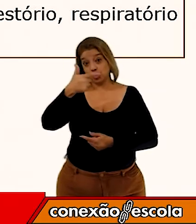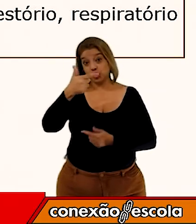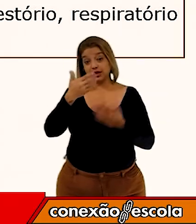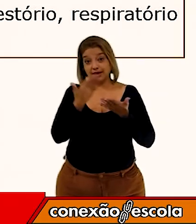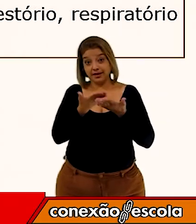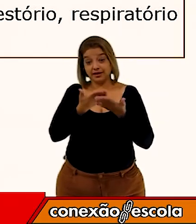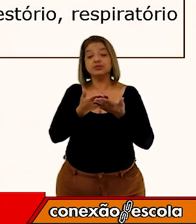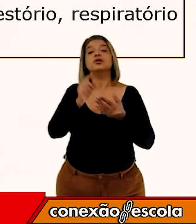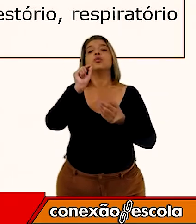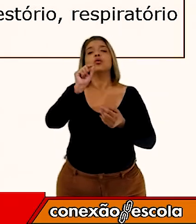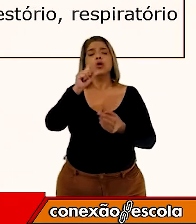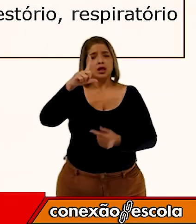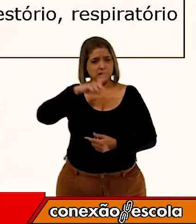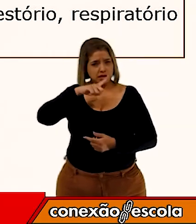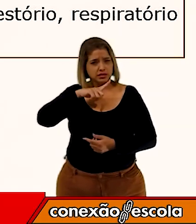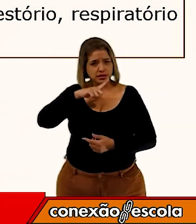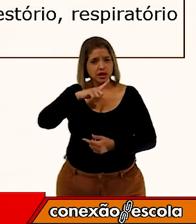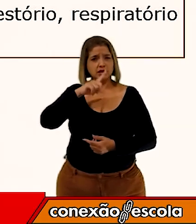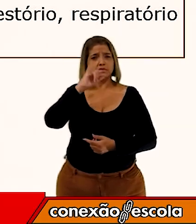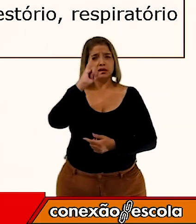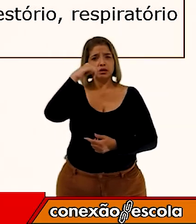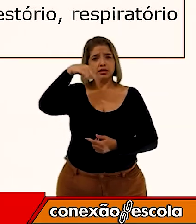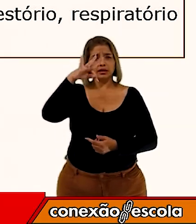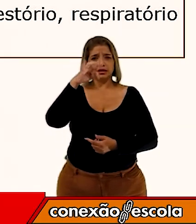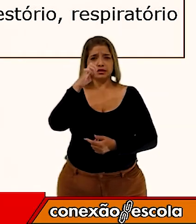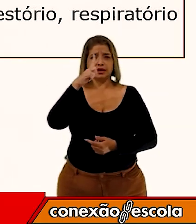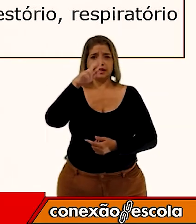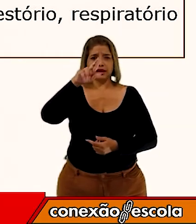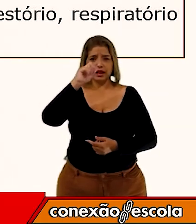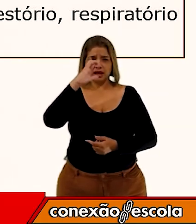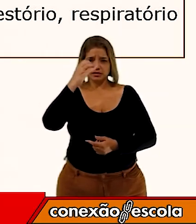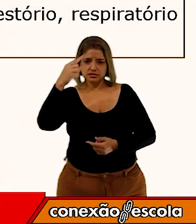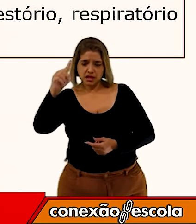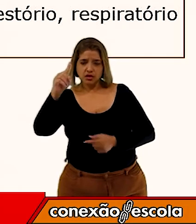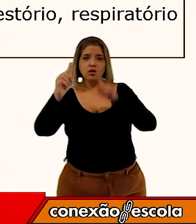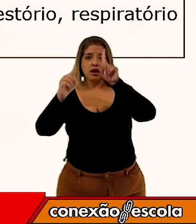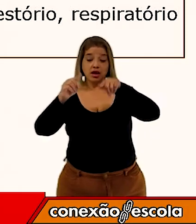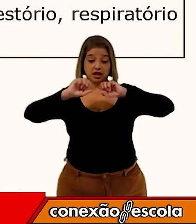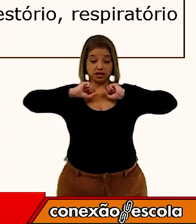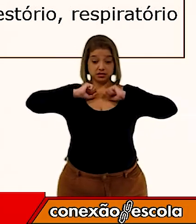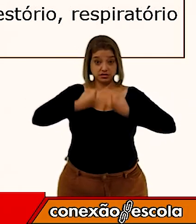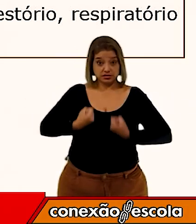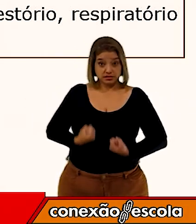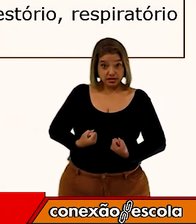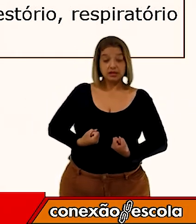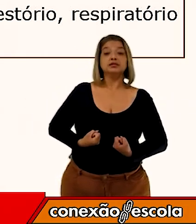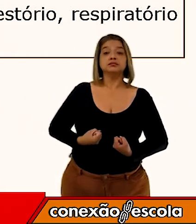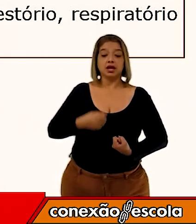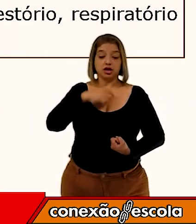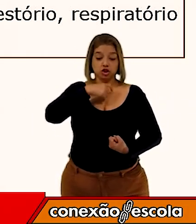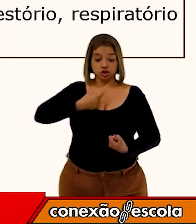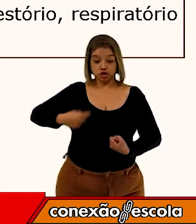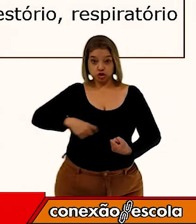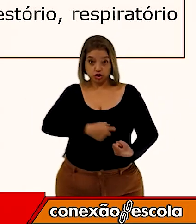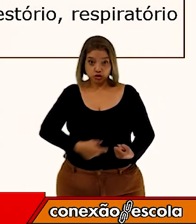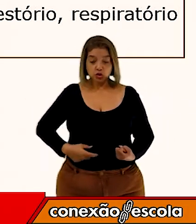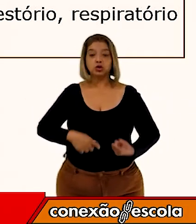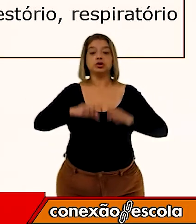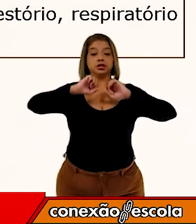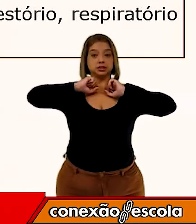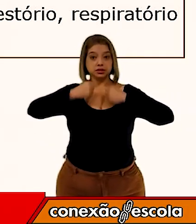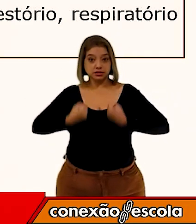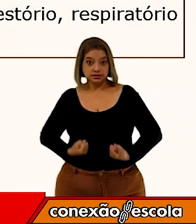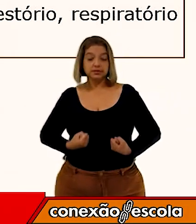que existe alguma integração entre os sistemas digestório, respiratório